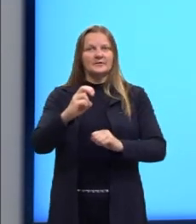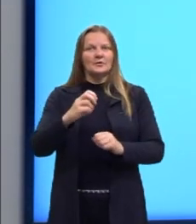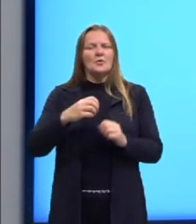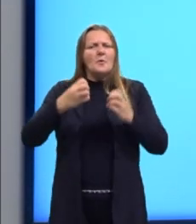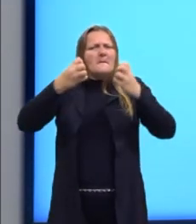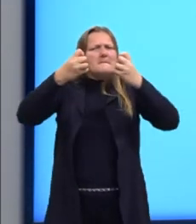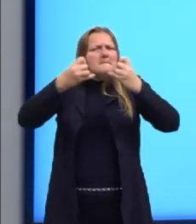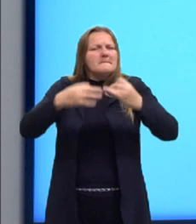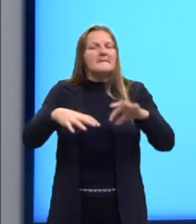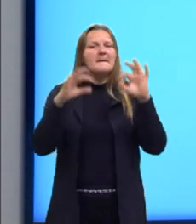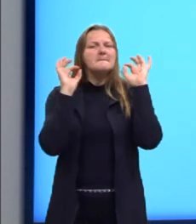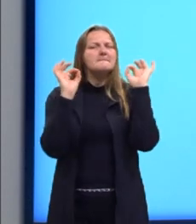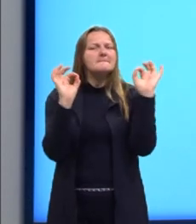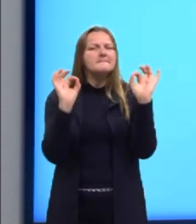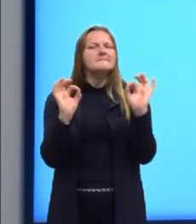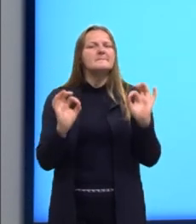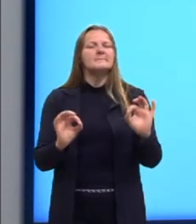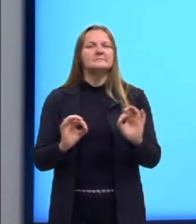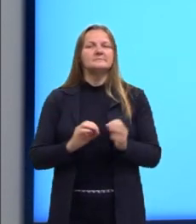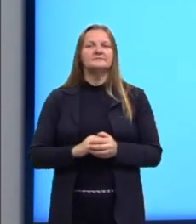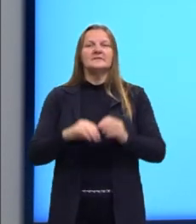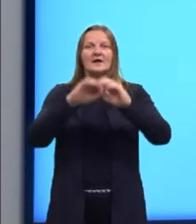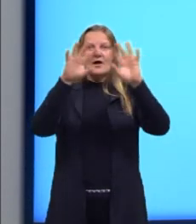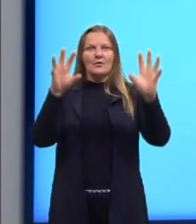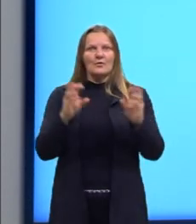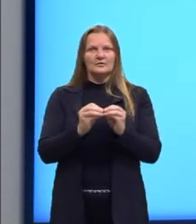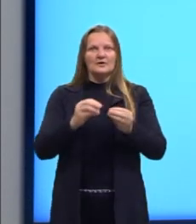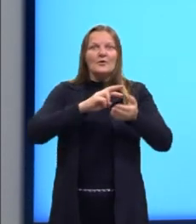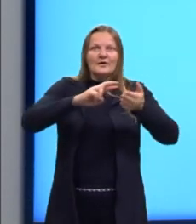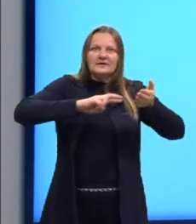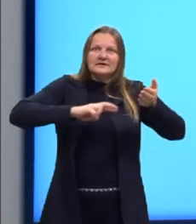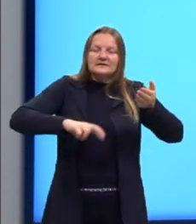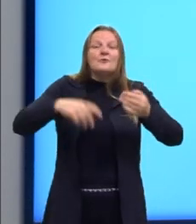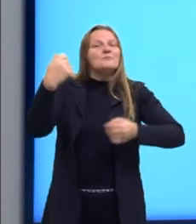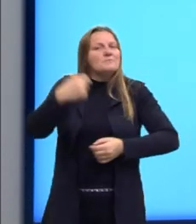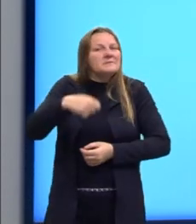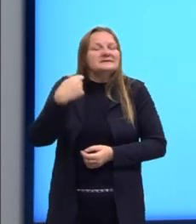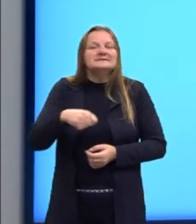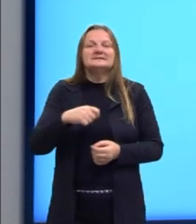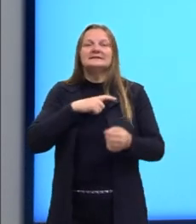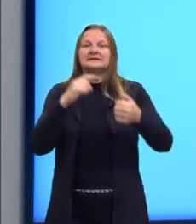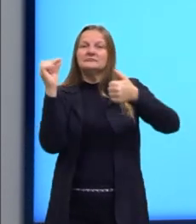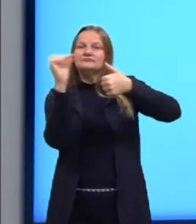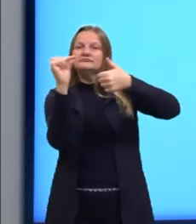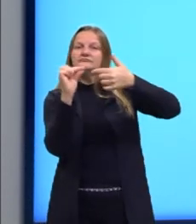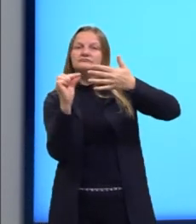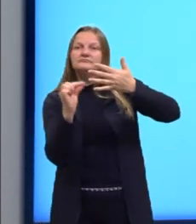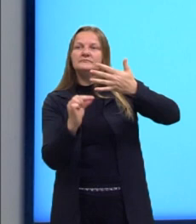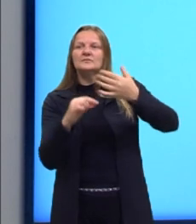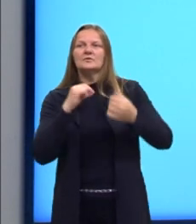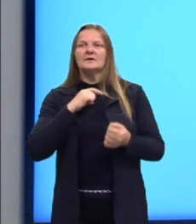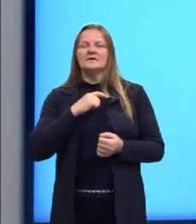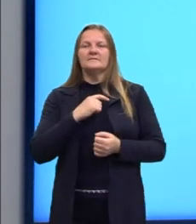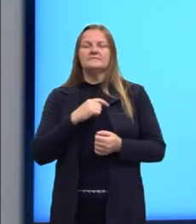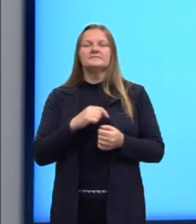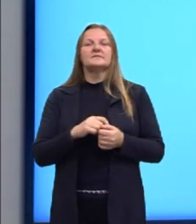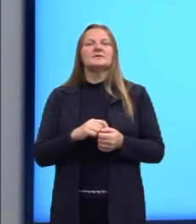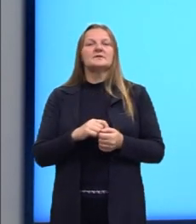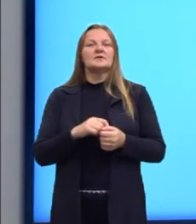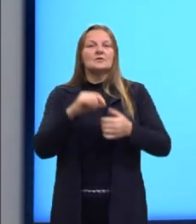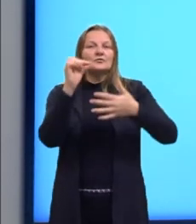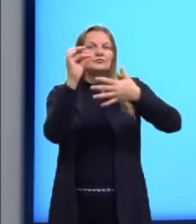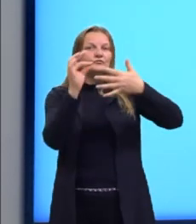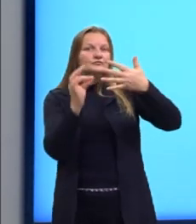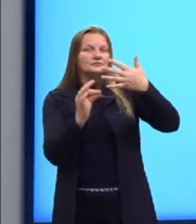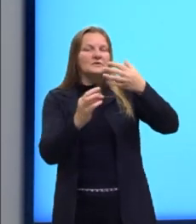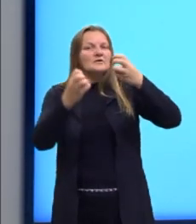seja atendida. A conclusão da redação precisa conter. Bom, antes de a gente olhar para esses cinco elementos